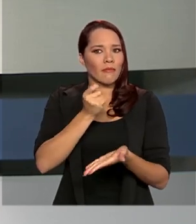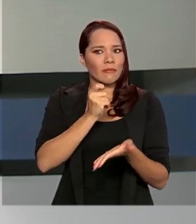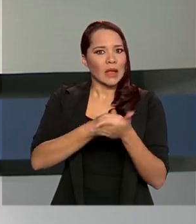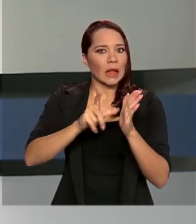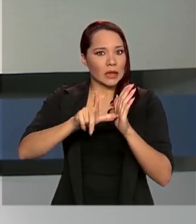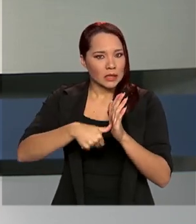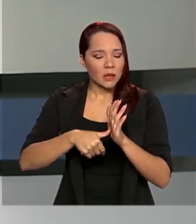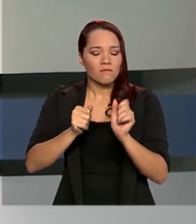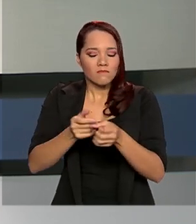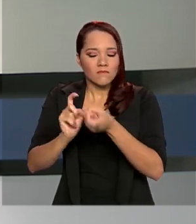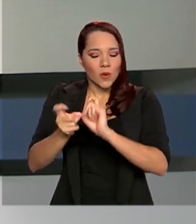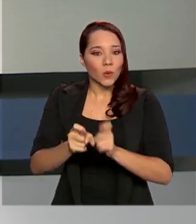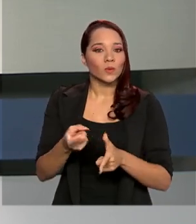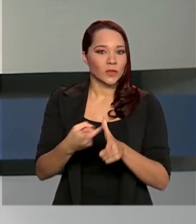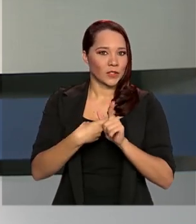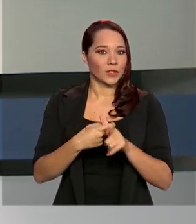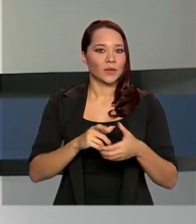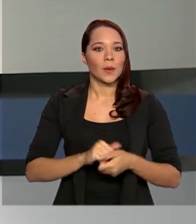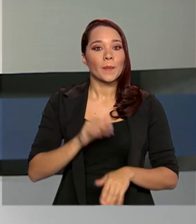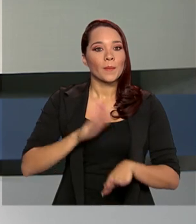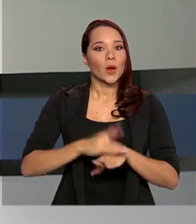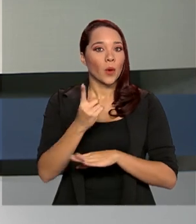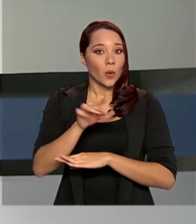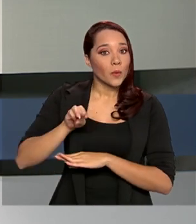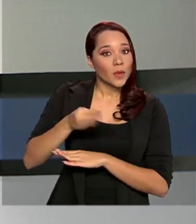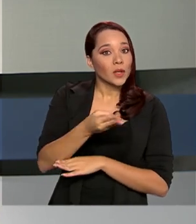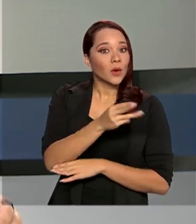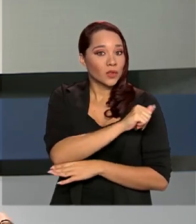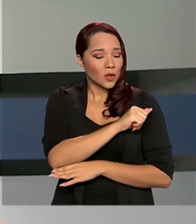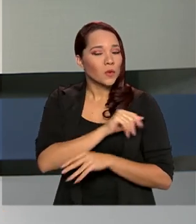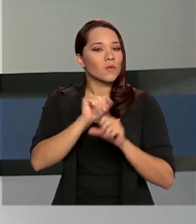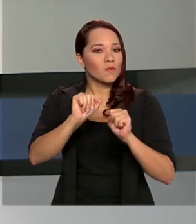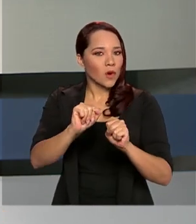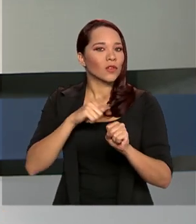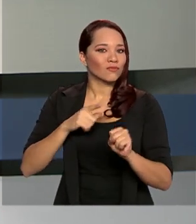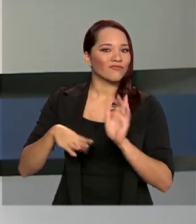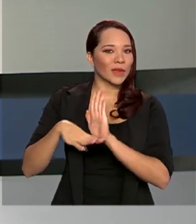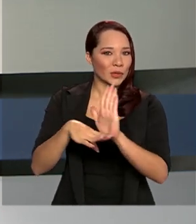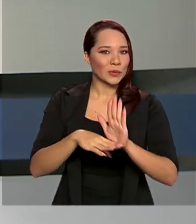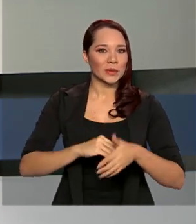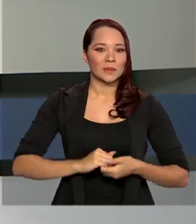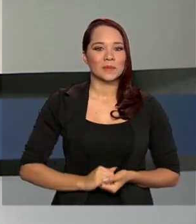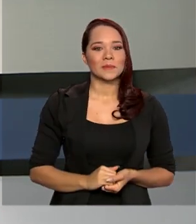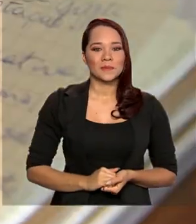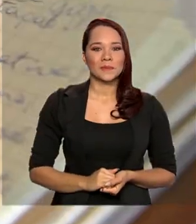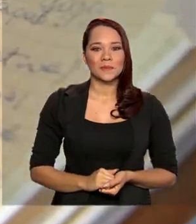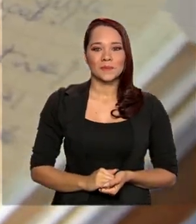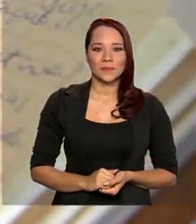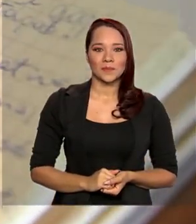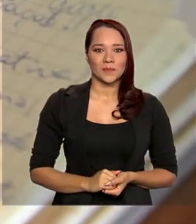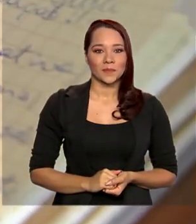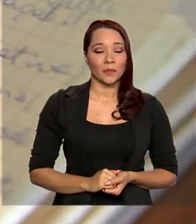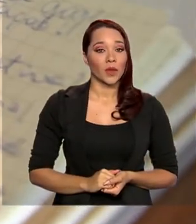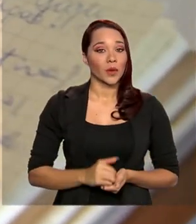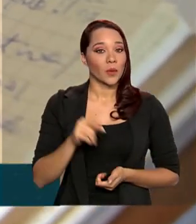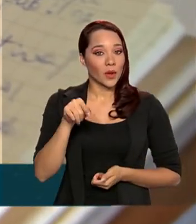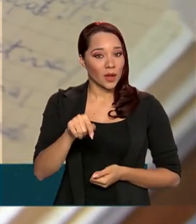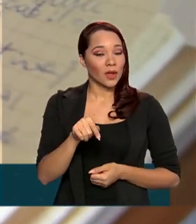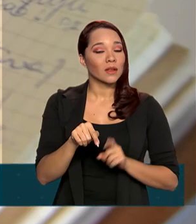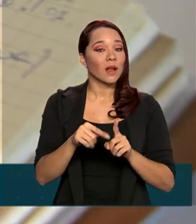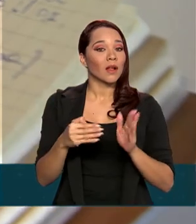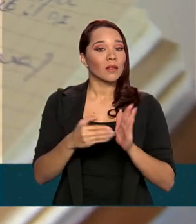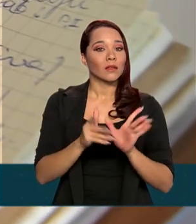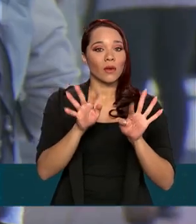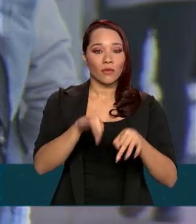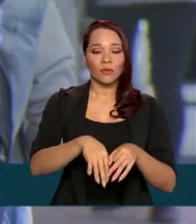pode renegociar a dívida. Mais de um milhão de estudantes podem ser beneficiados com a medida. A medida vale até o